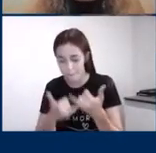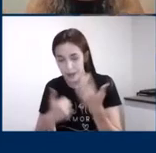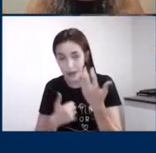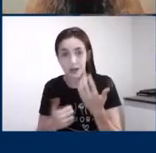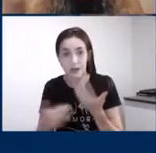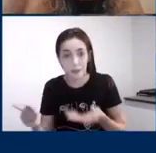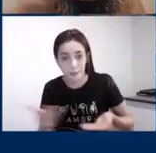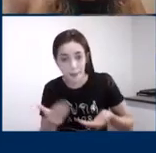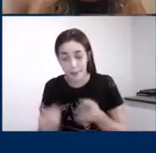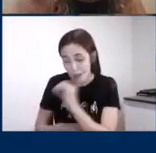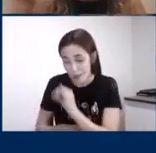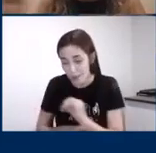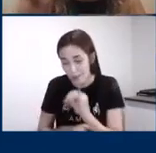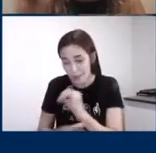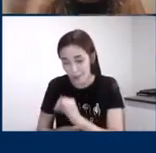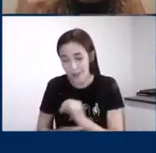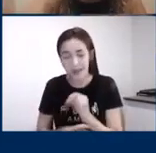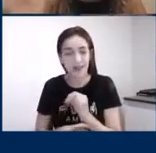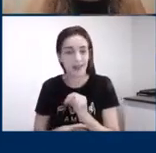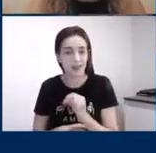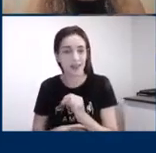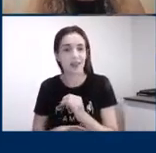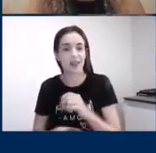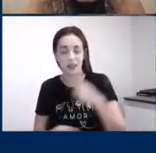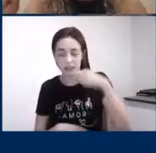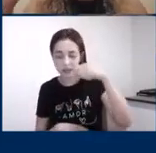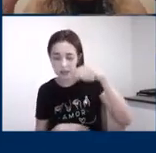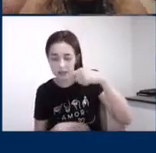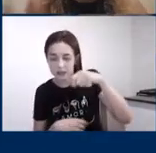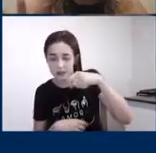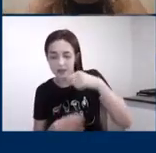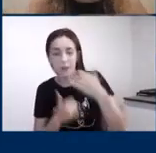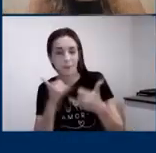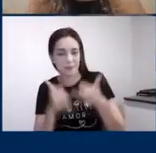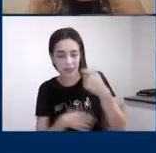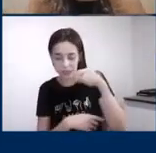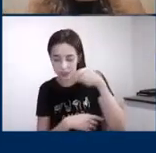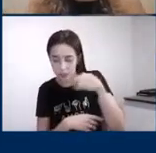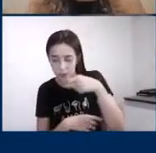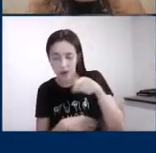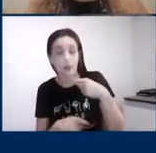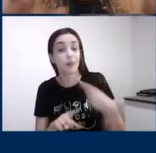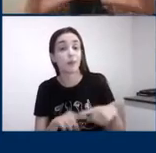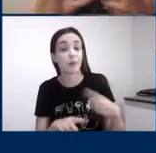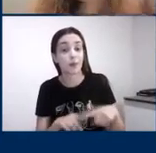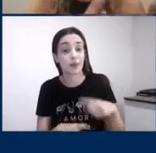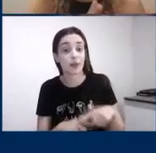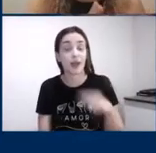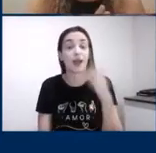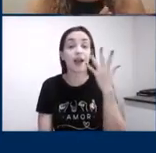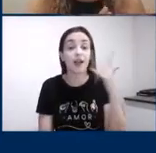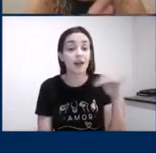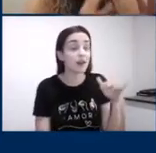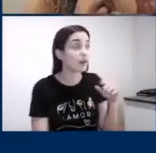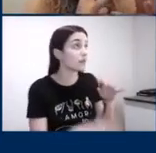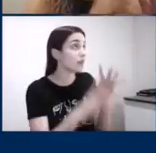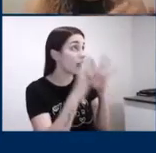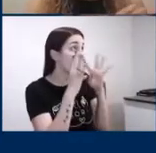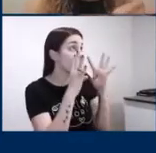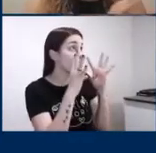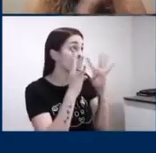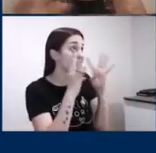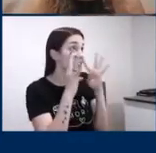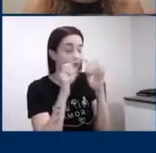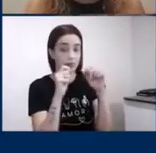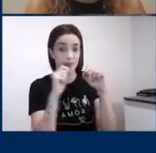entonação. Brinquedos que chacoalham que tem movimento. Porque isso automaticamente atrai a atenção não só da criança mas